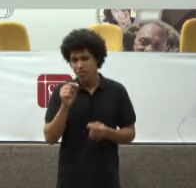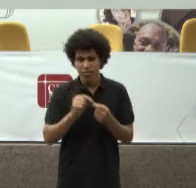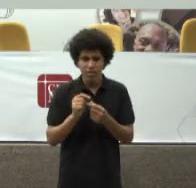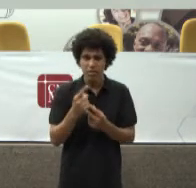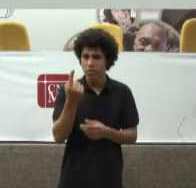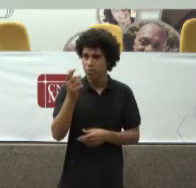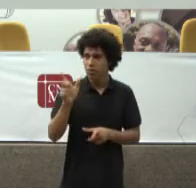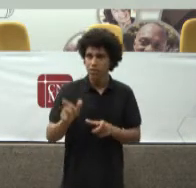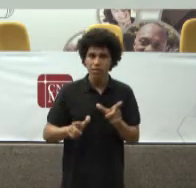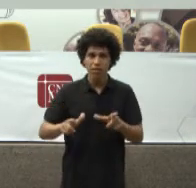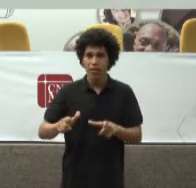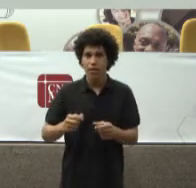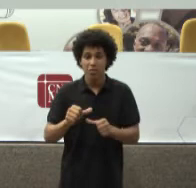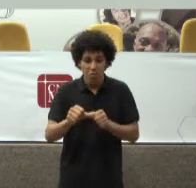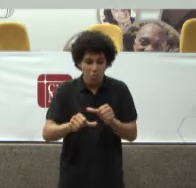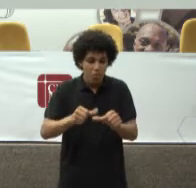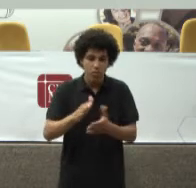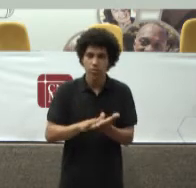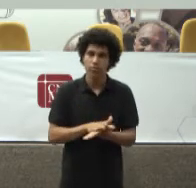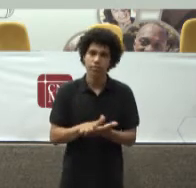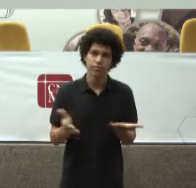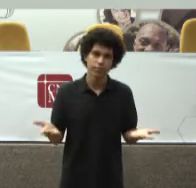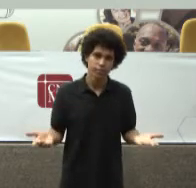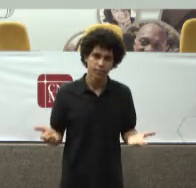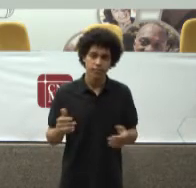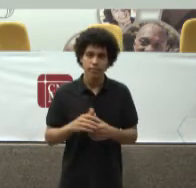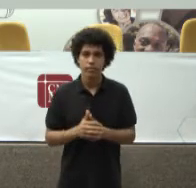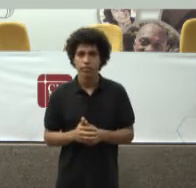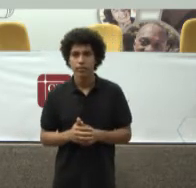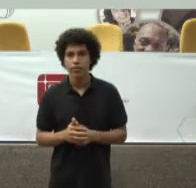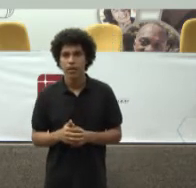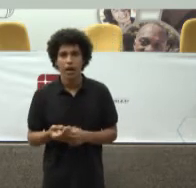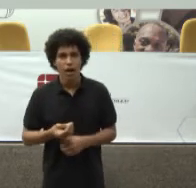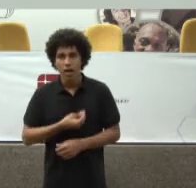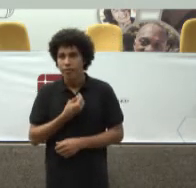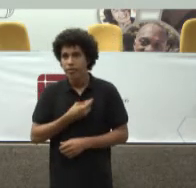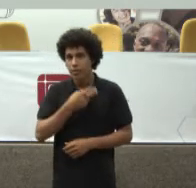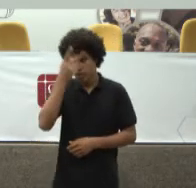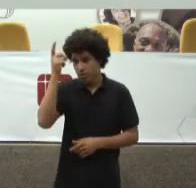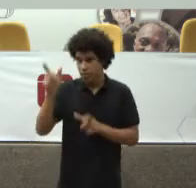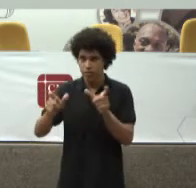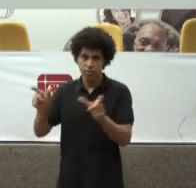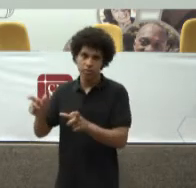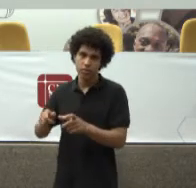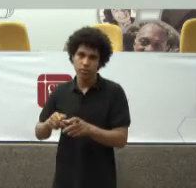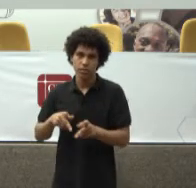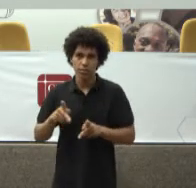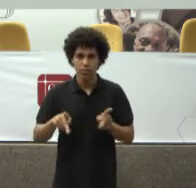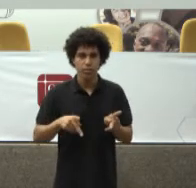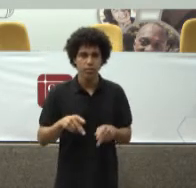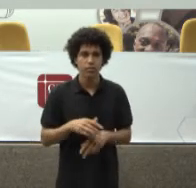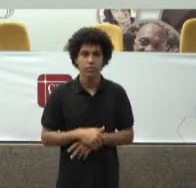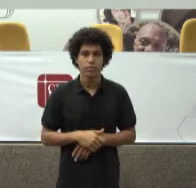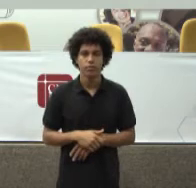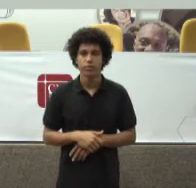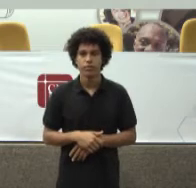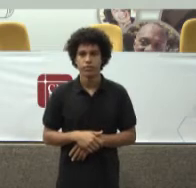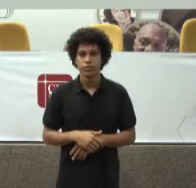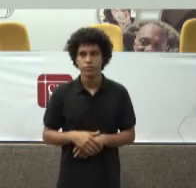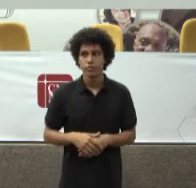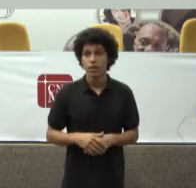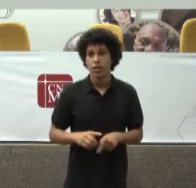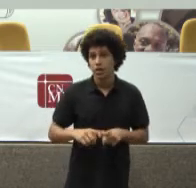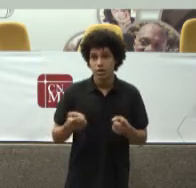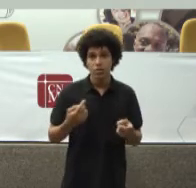situação Que não muda Em nada Em nada A vida Cotidiana Da população Então Nós não